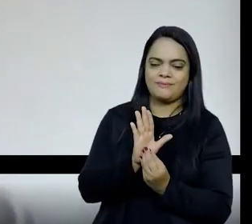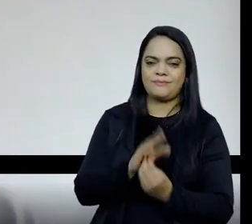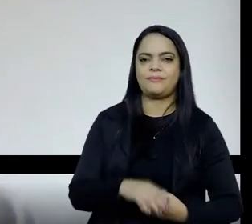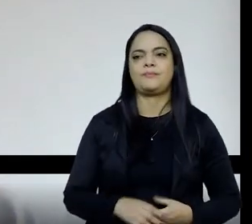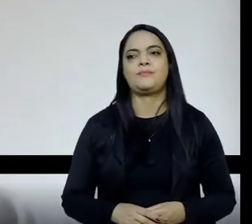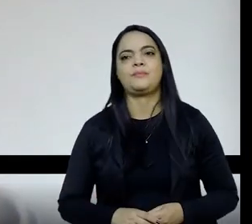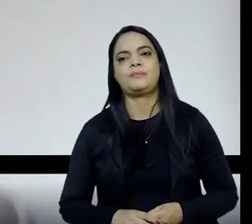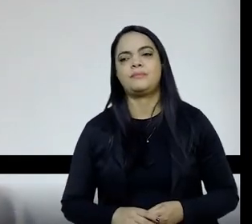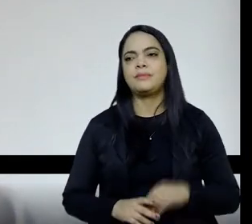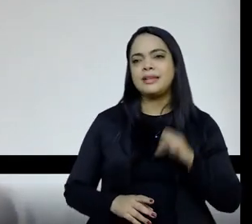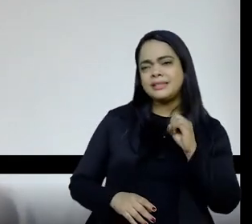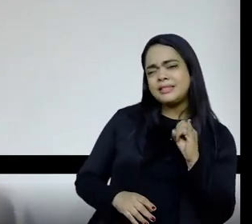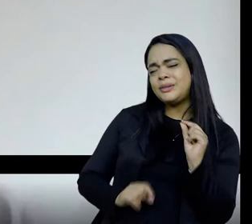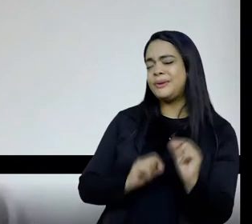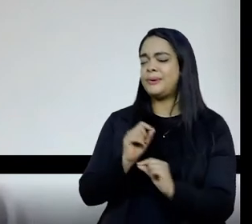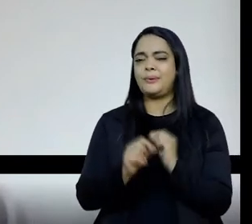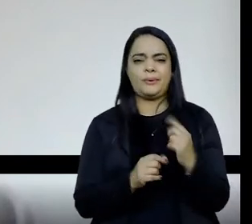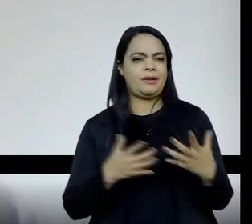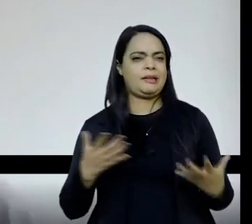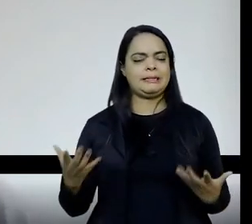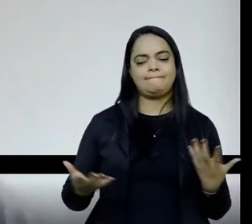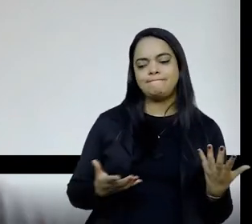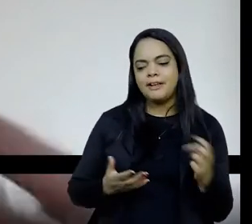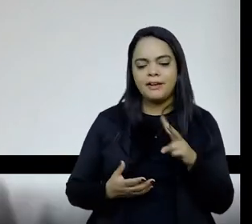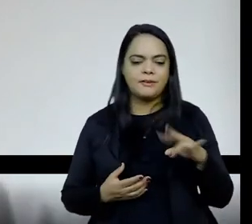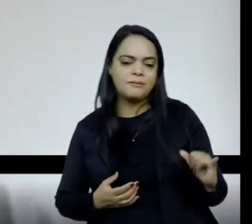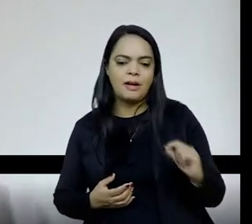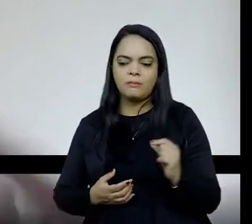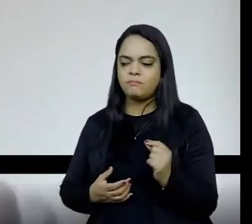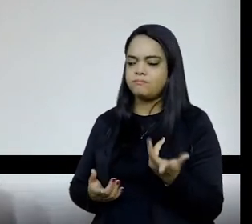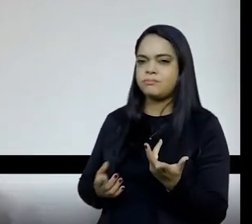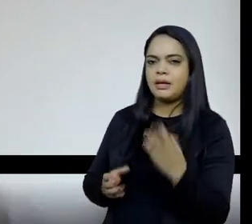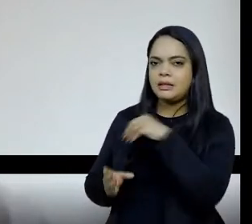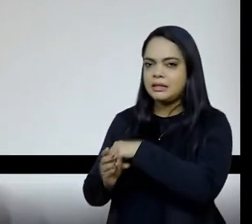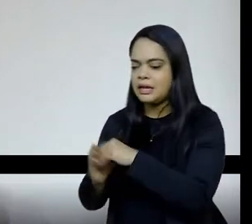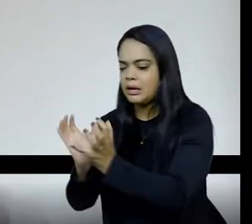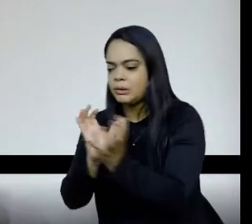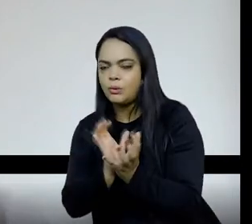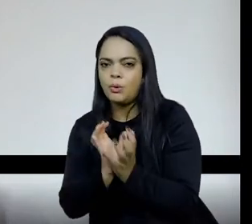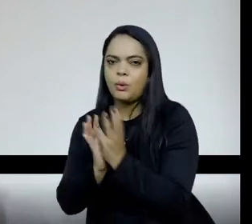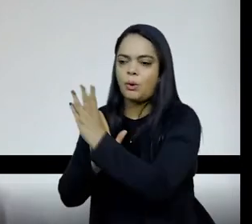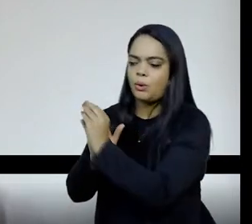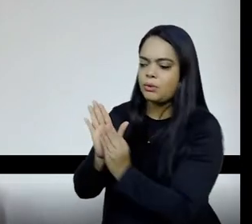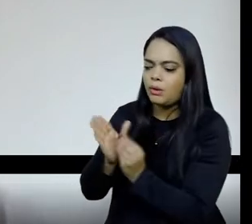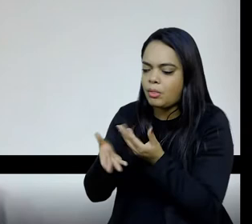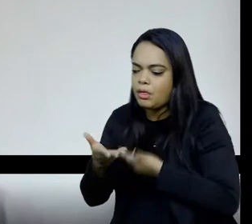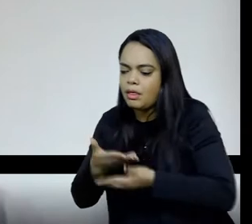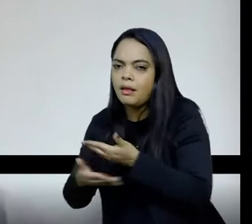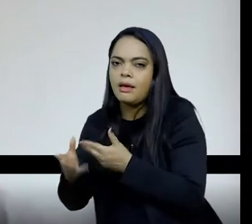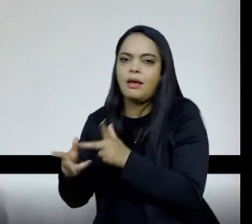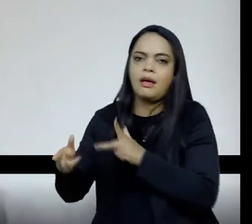vão se autoavaliar, se eles serão editores desse próprio conteúdo, a gente, como a gente